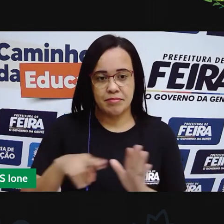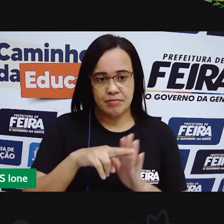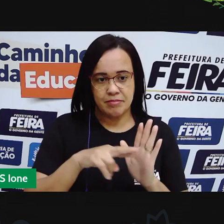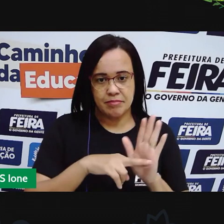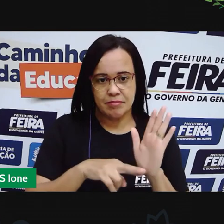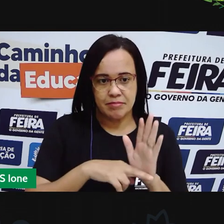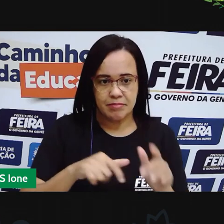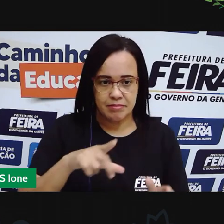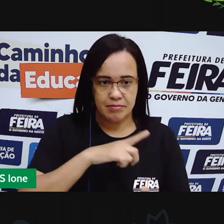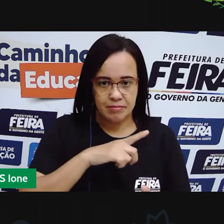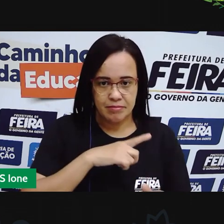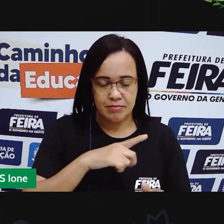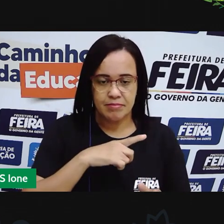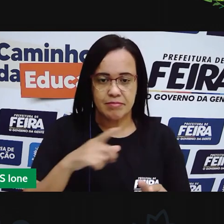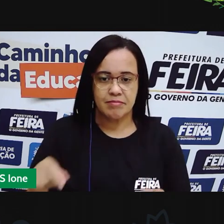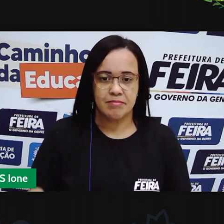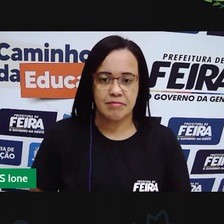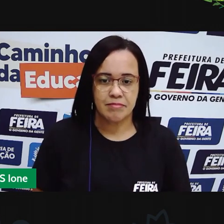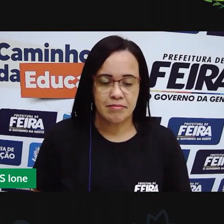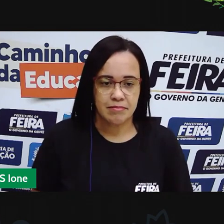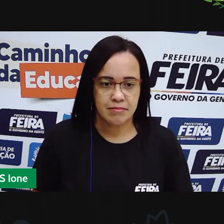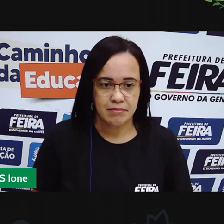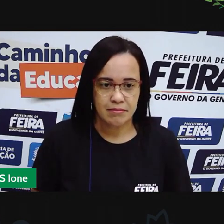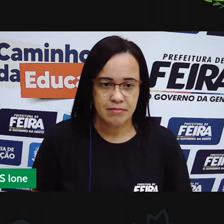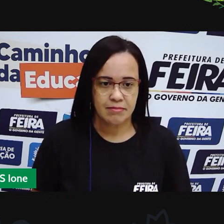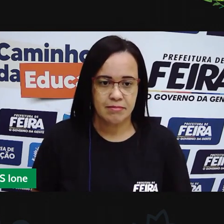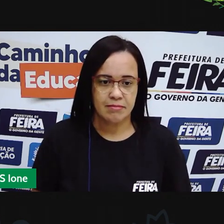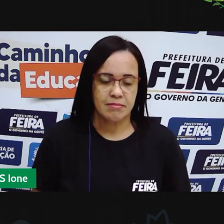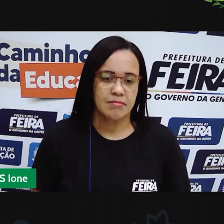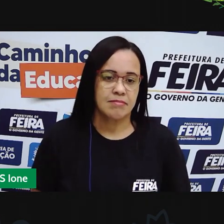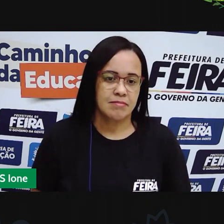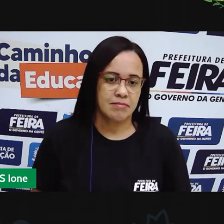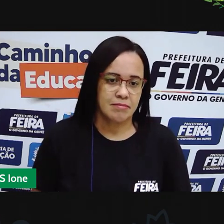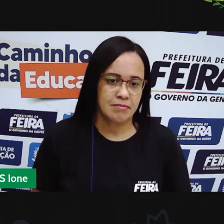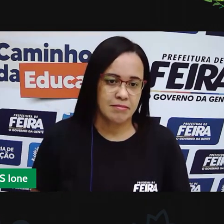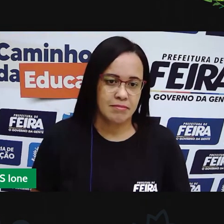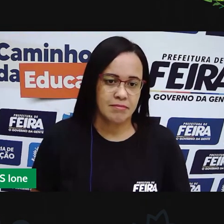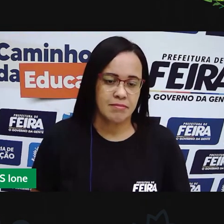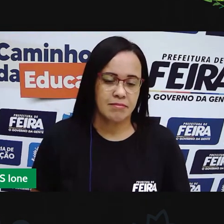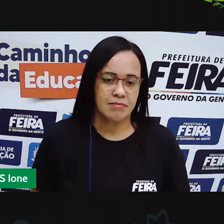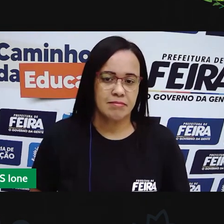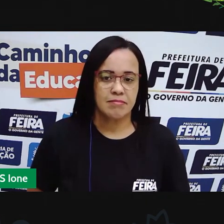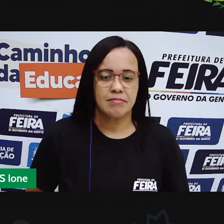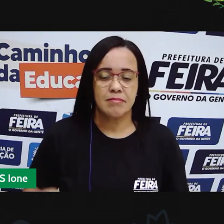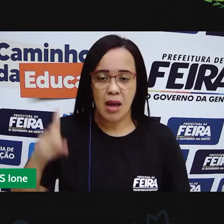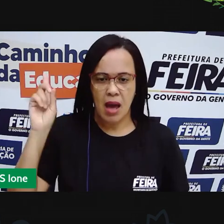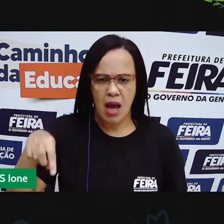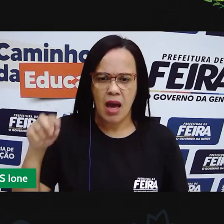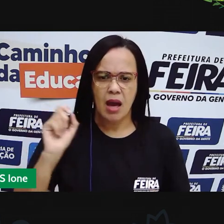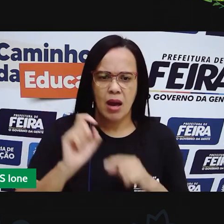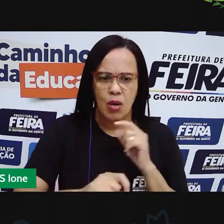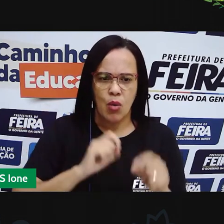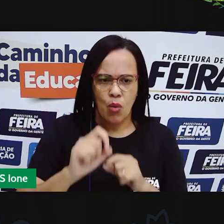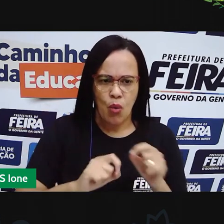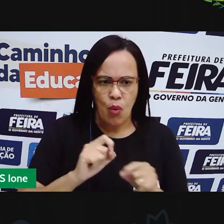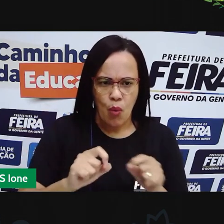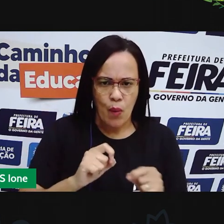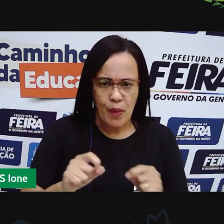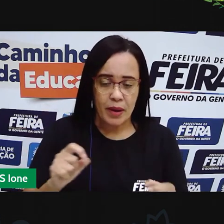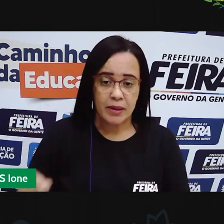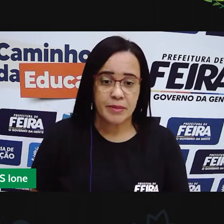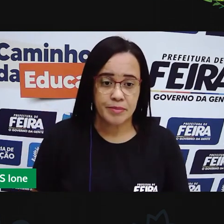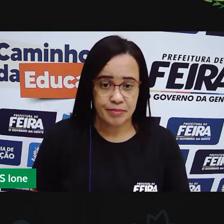aguarda aquele momento, se proposte daquele jeito, porque isso é o que vai acontecer